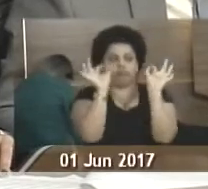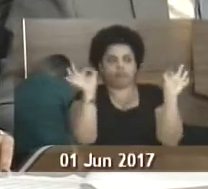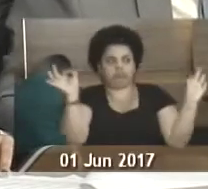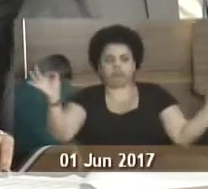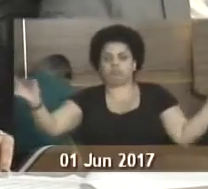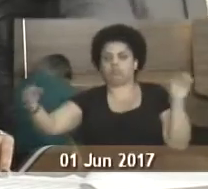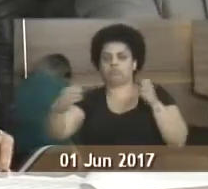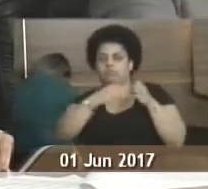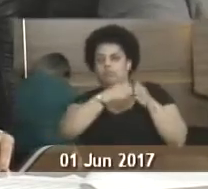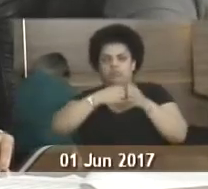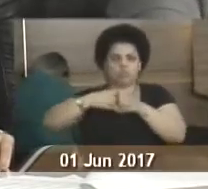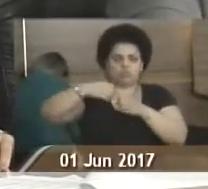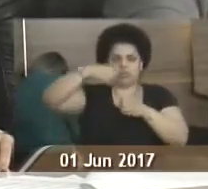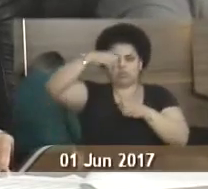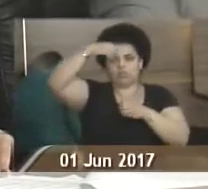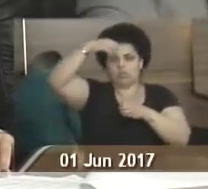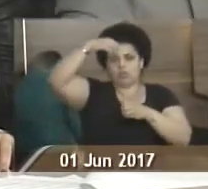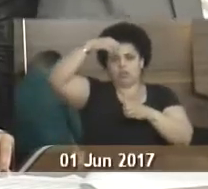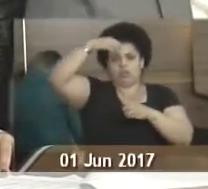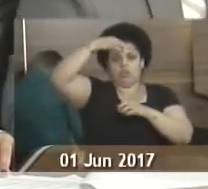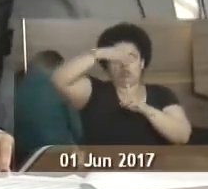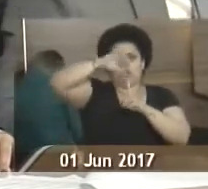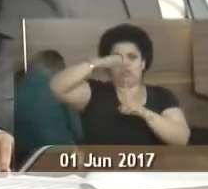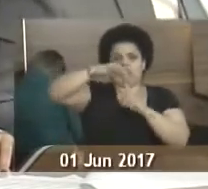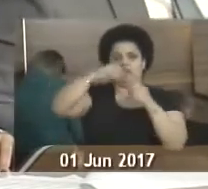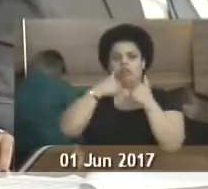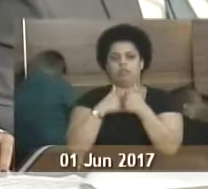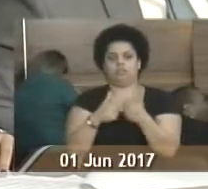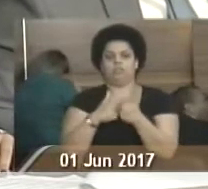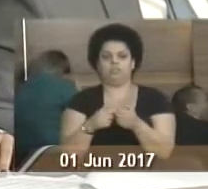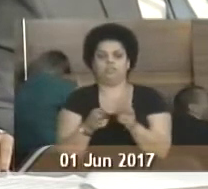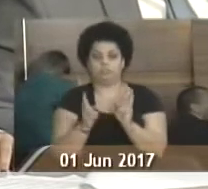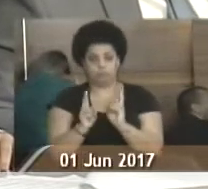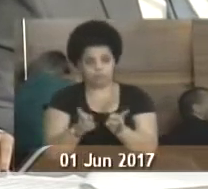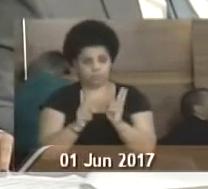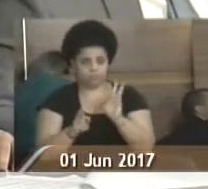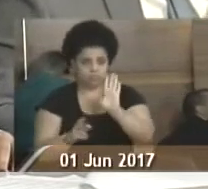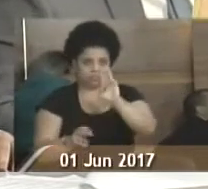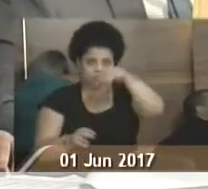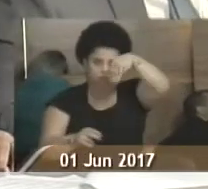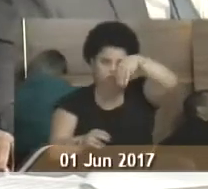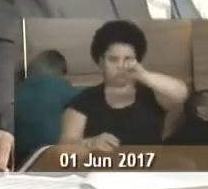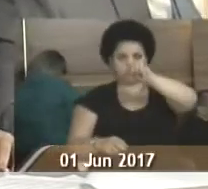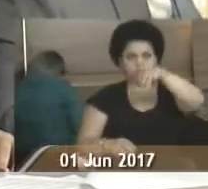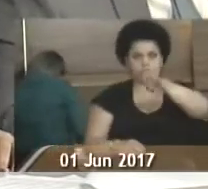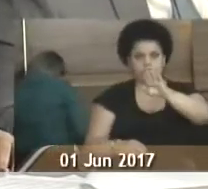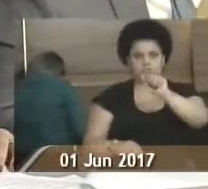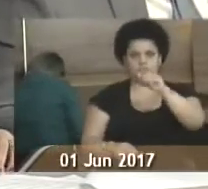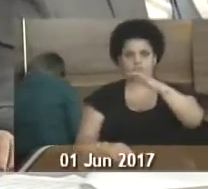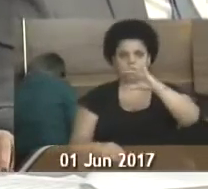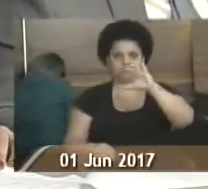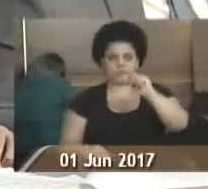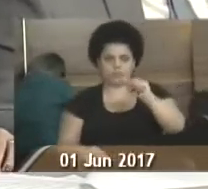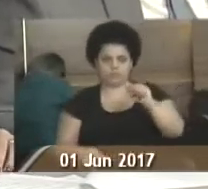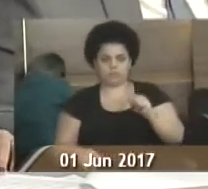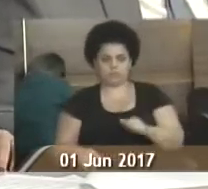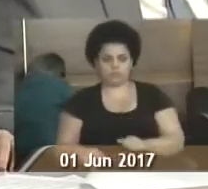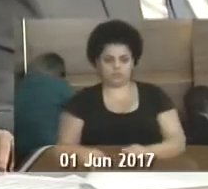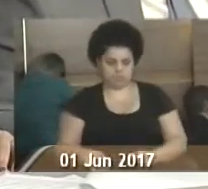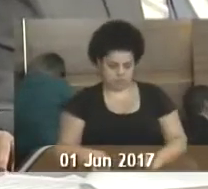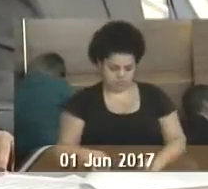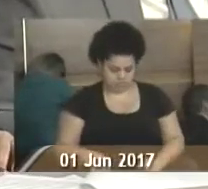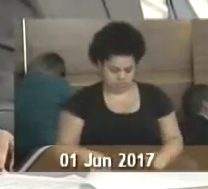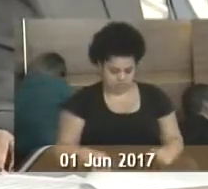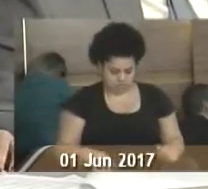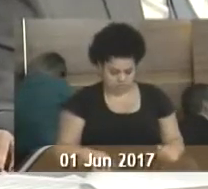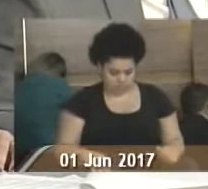passageiros em frente à estrada do sítio Mombassa, na rodovia Governador Mário Covas, quilômetro 90,5, na altura do bairro Mombassa.